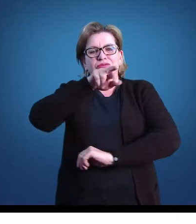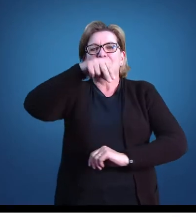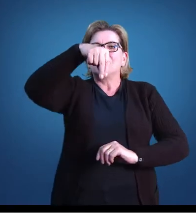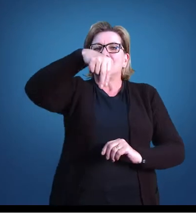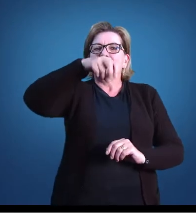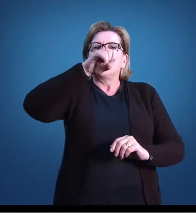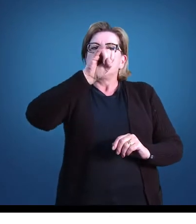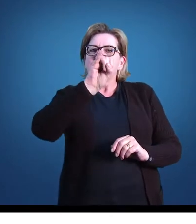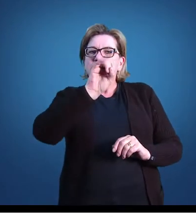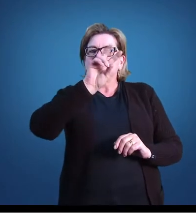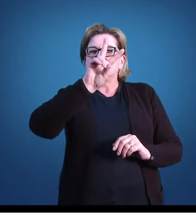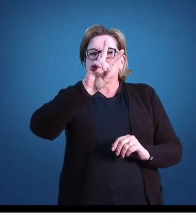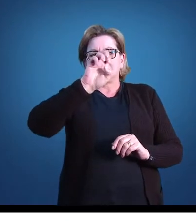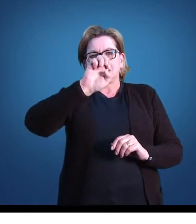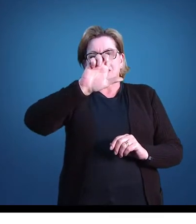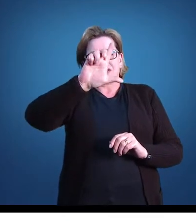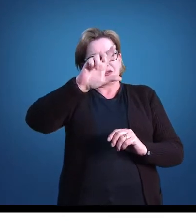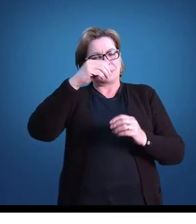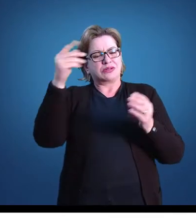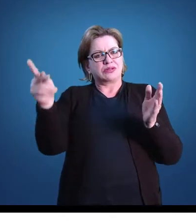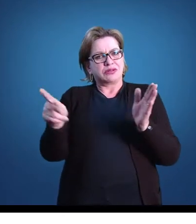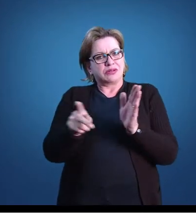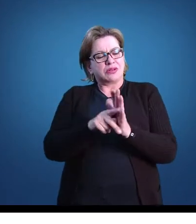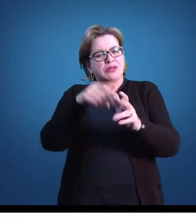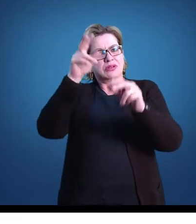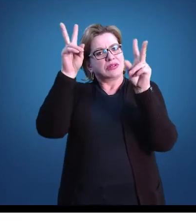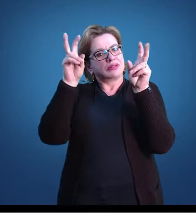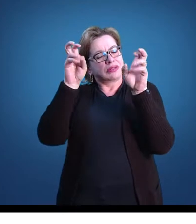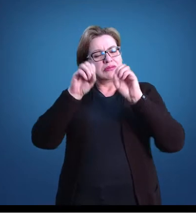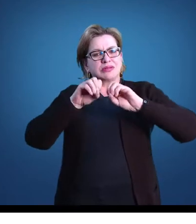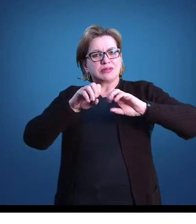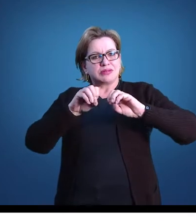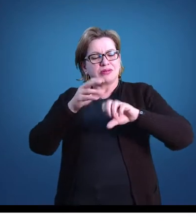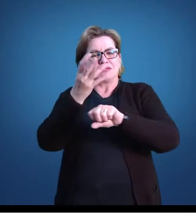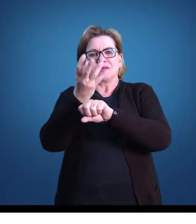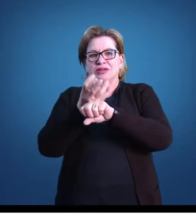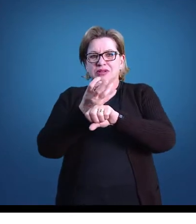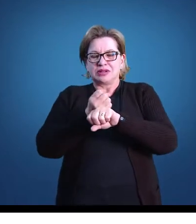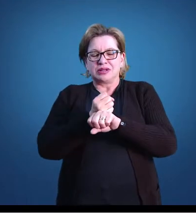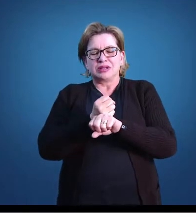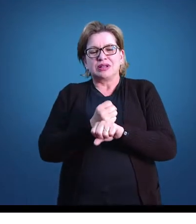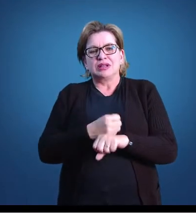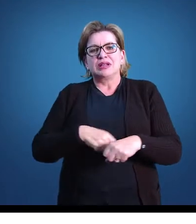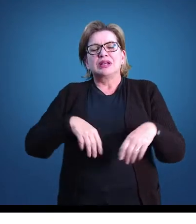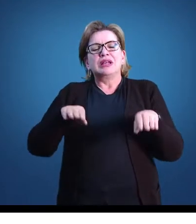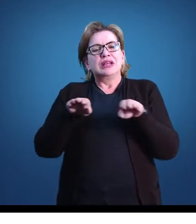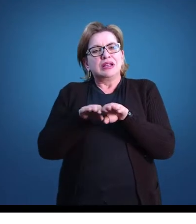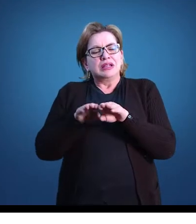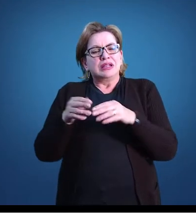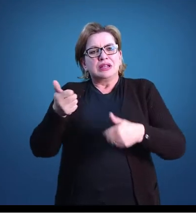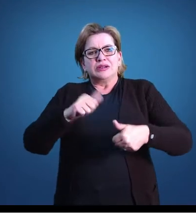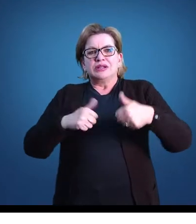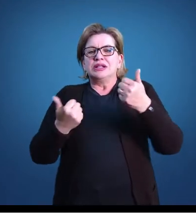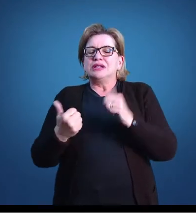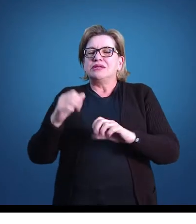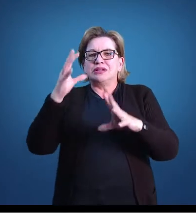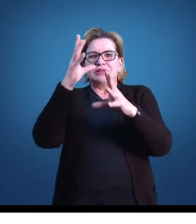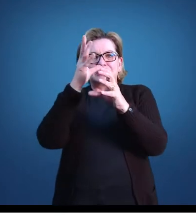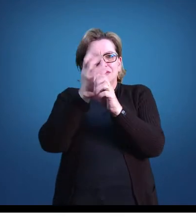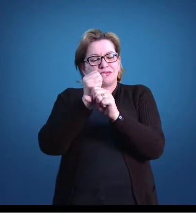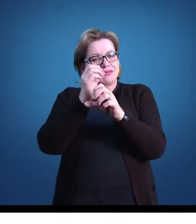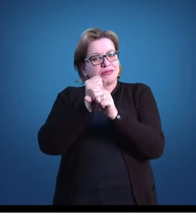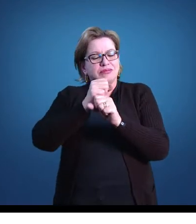conteúdo a ser trabalhado durante a disciplina. A avaliação também pode ser somativa